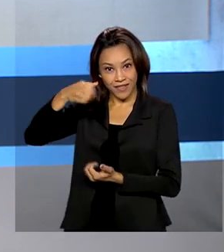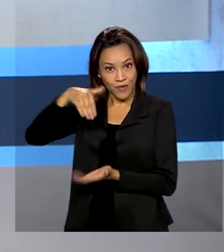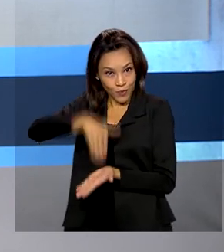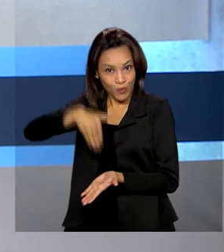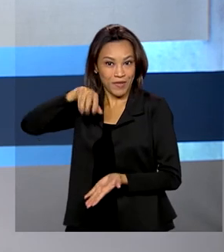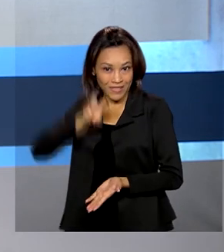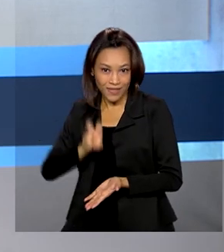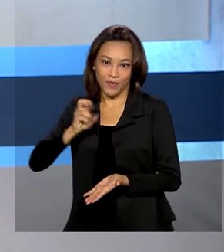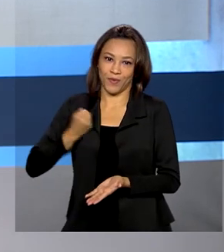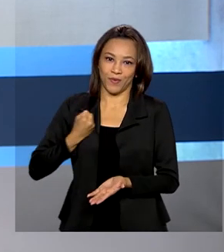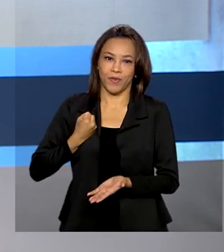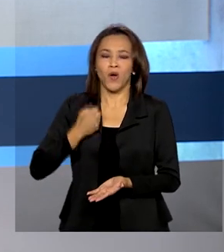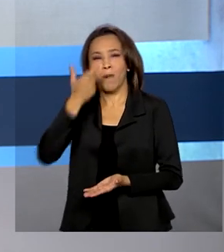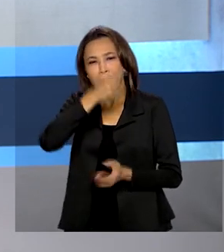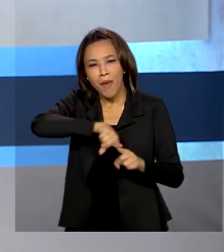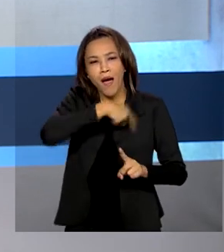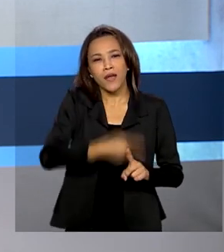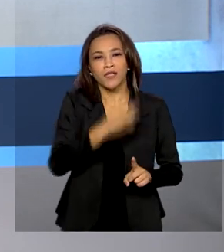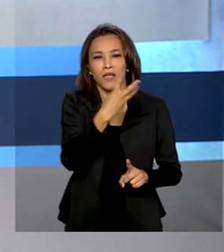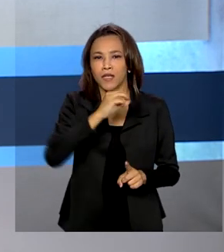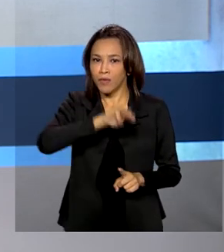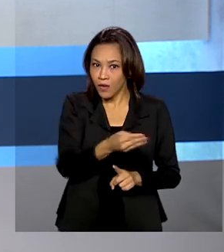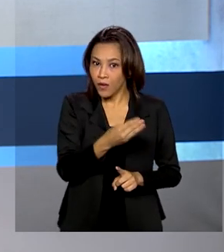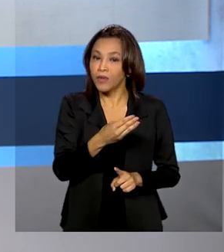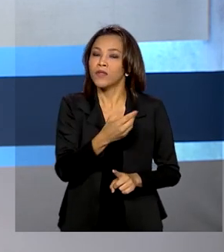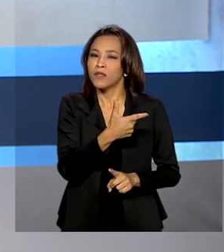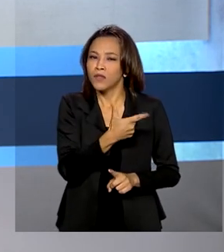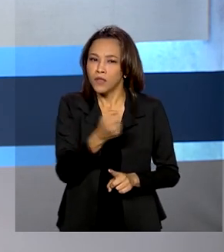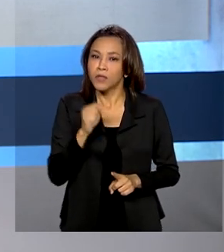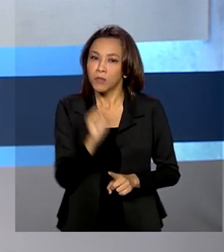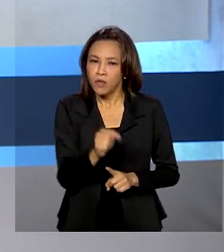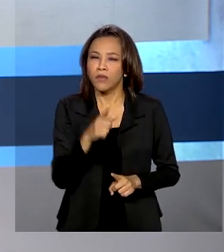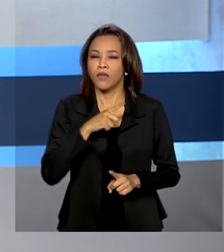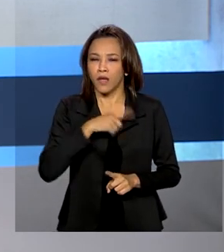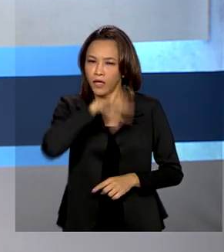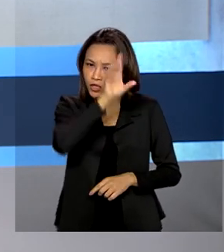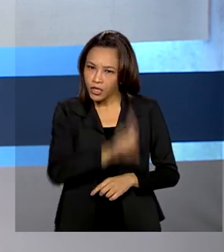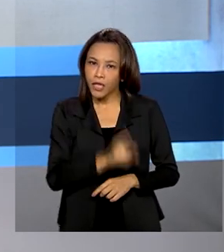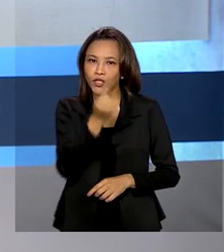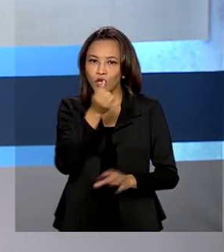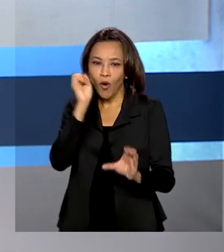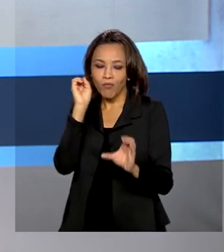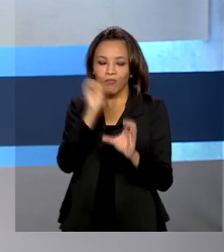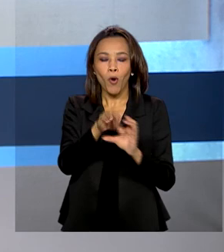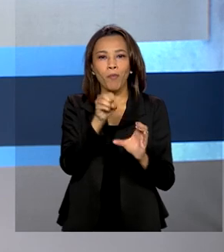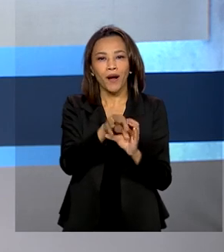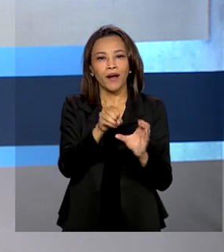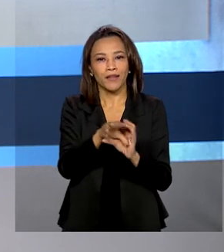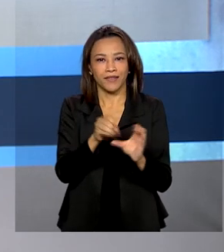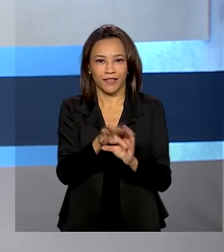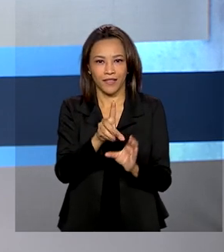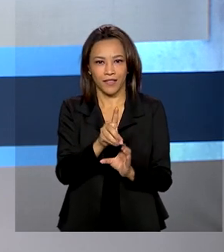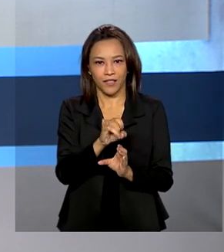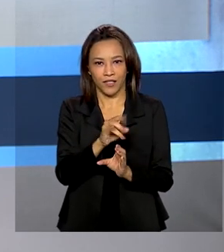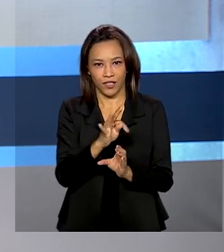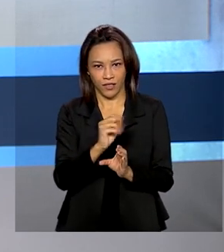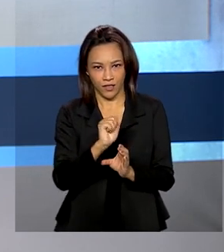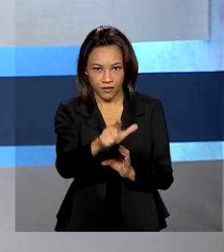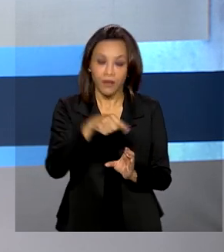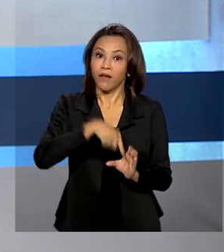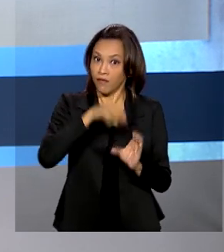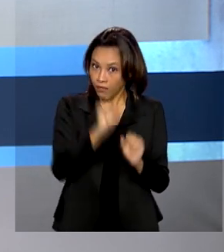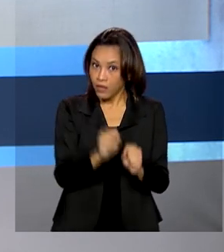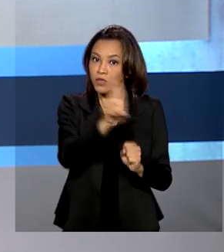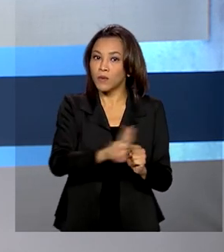milhões e 200 mil trabalhadores nascidos em abril terão o auxílio emergencial creditado na poupança digital. Os valores poderão ser